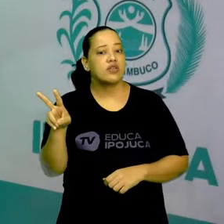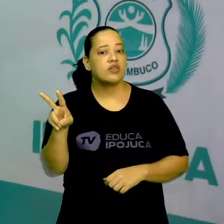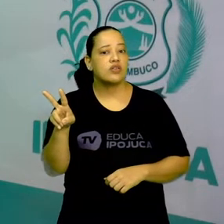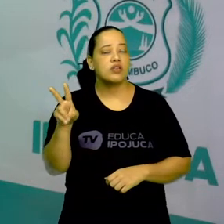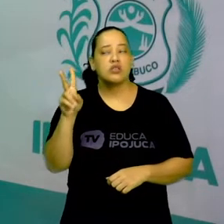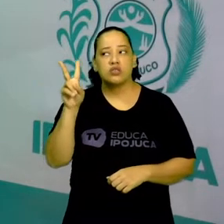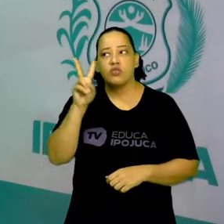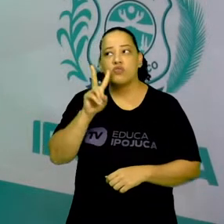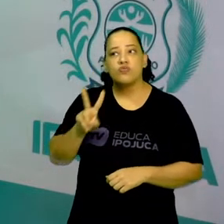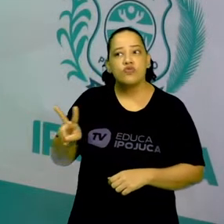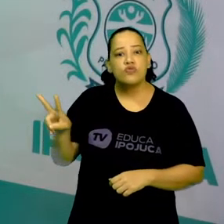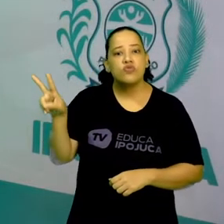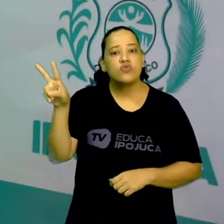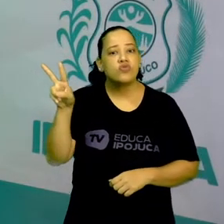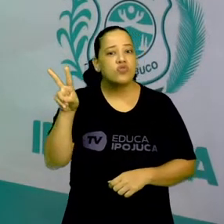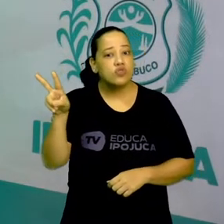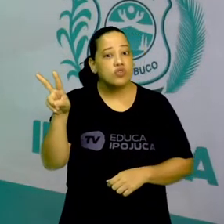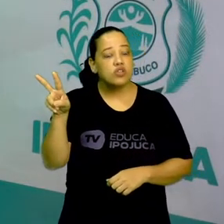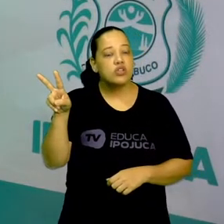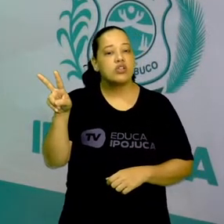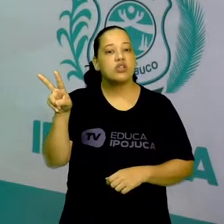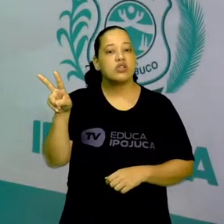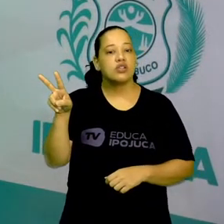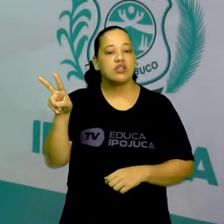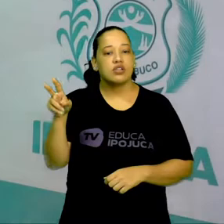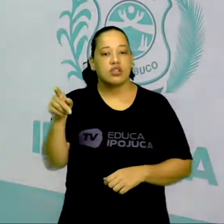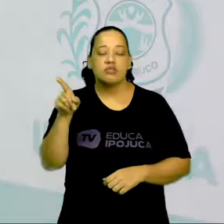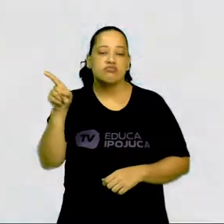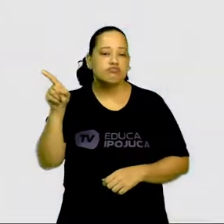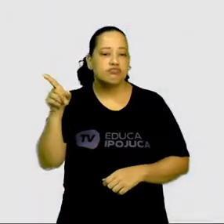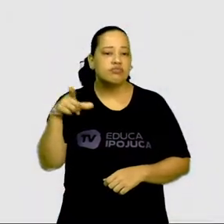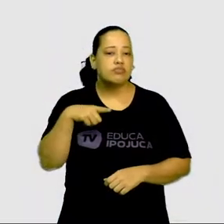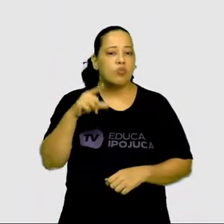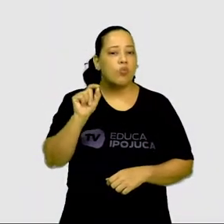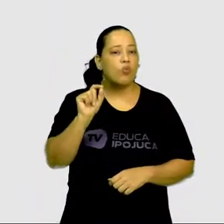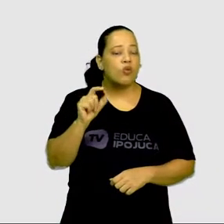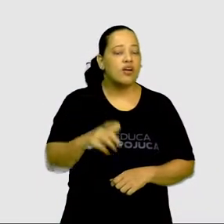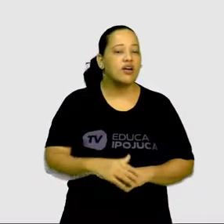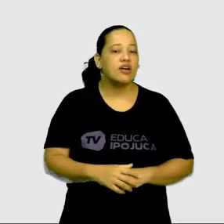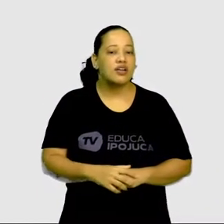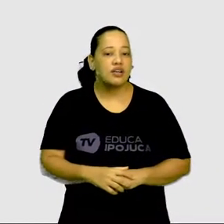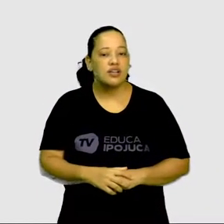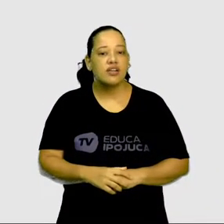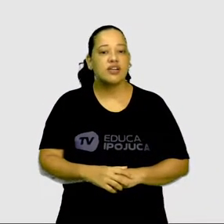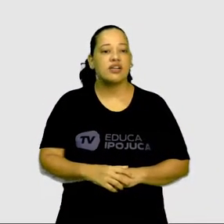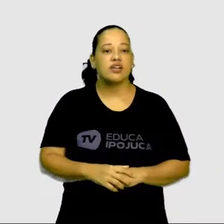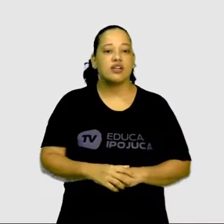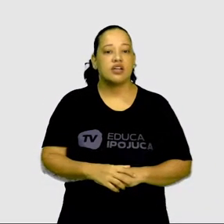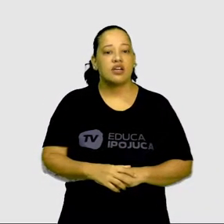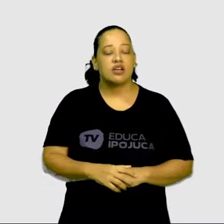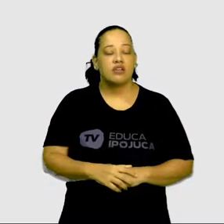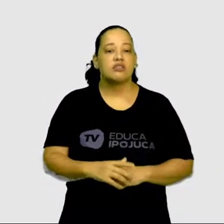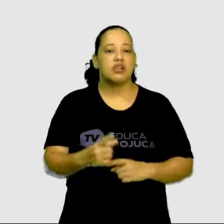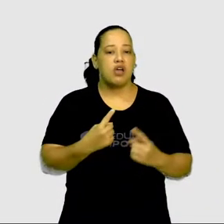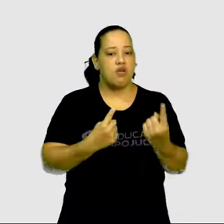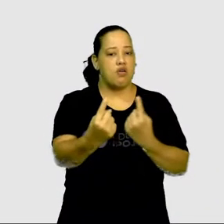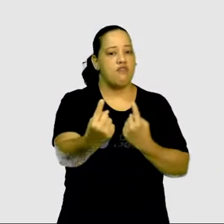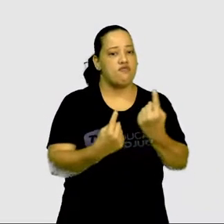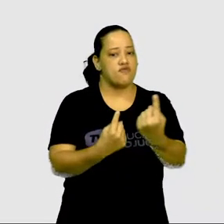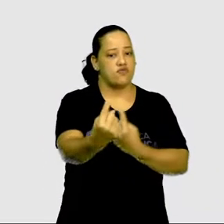lá, observarmos a tela. Então temos aí, né? Uma avenida, um